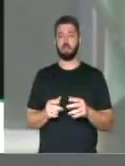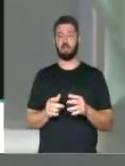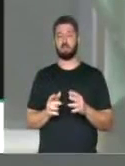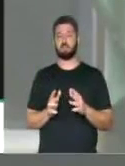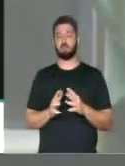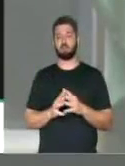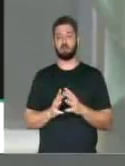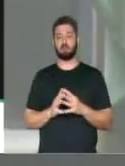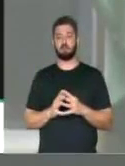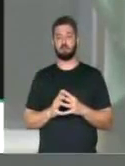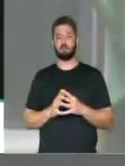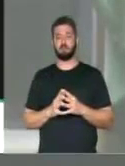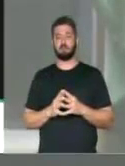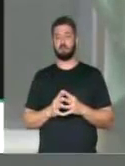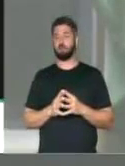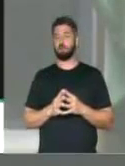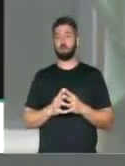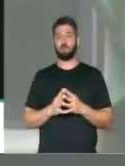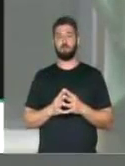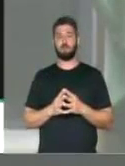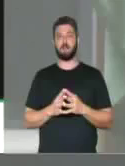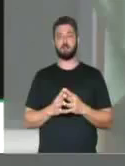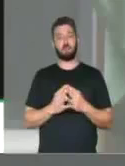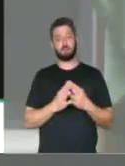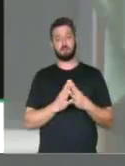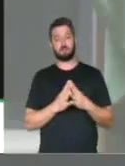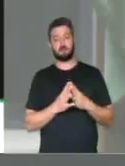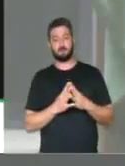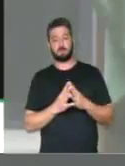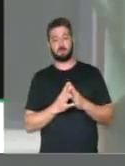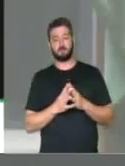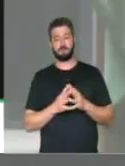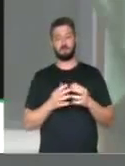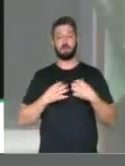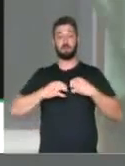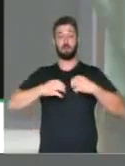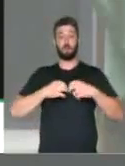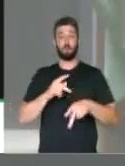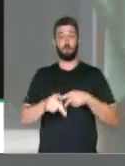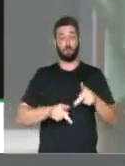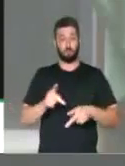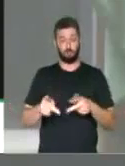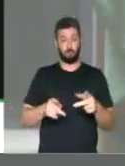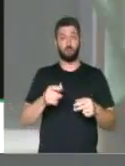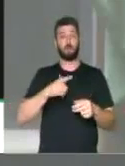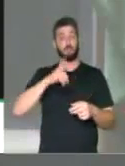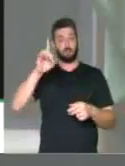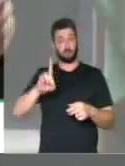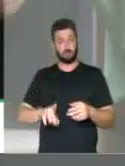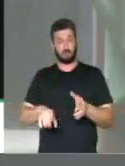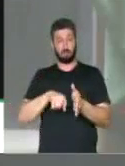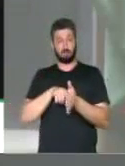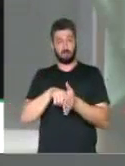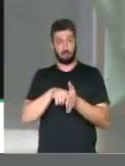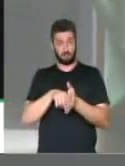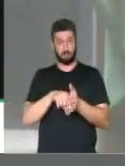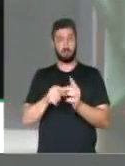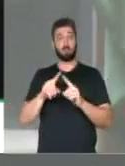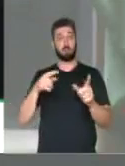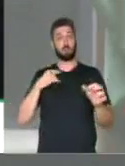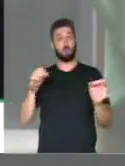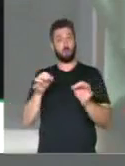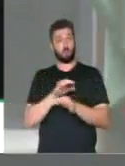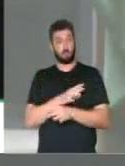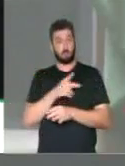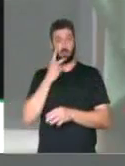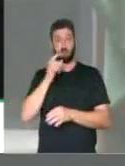que o PSOL tem posição clara em favor da investigação. O povo brasileiro tem direito à investigação. Mas quero concluir